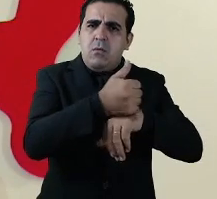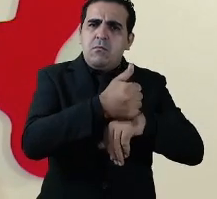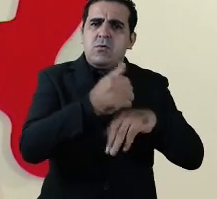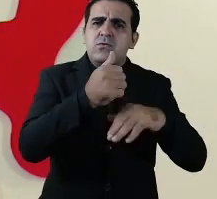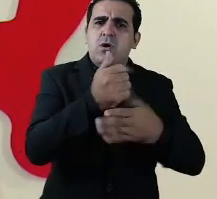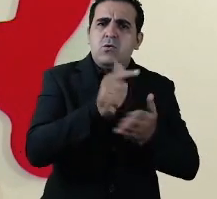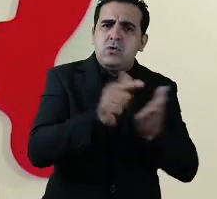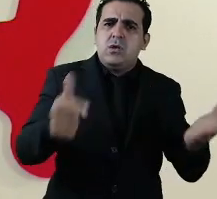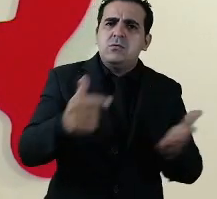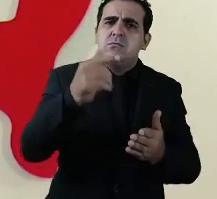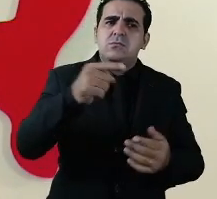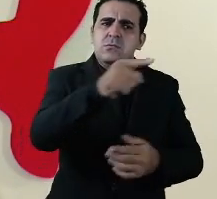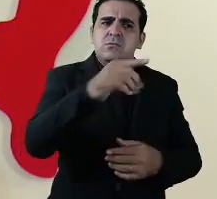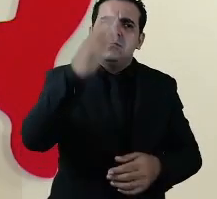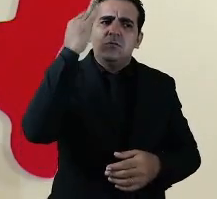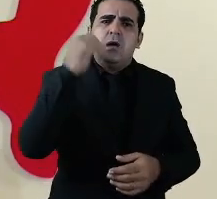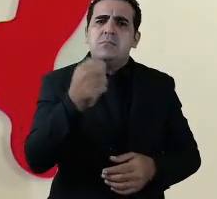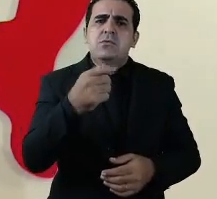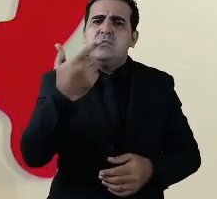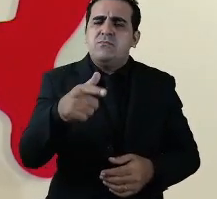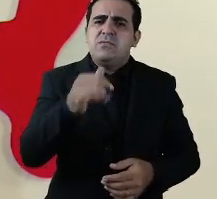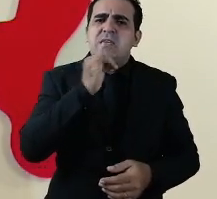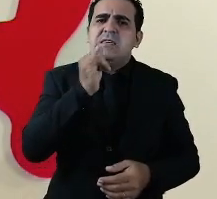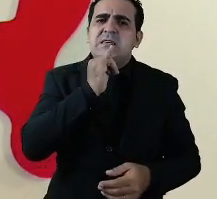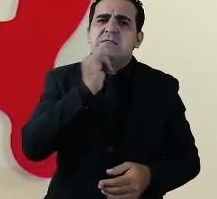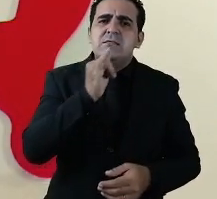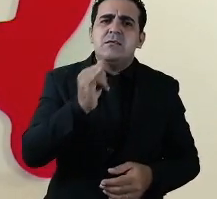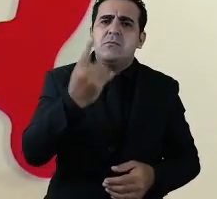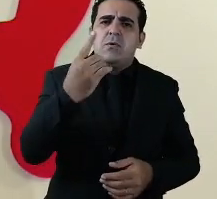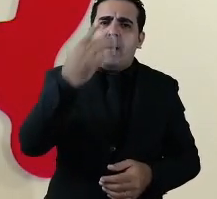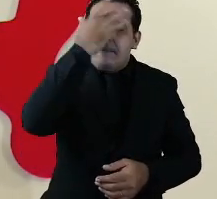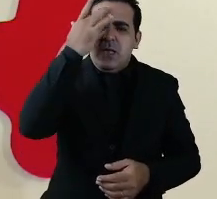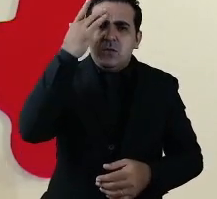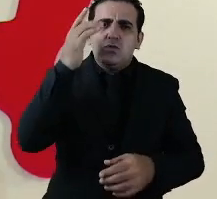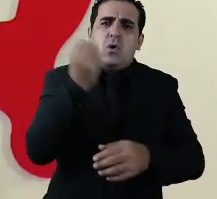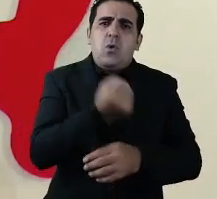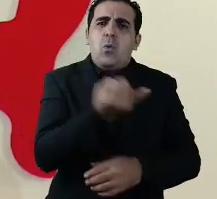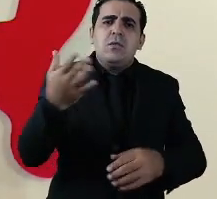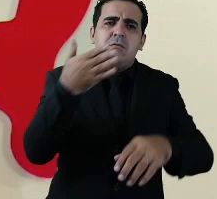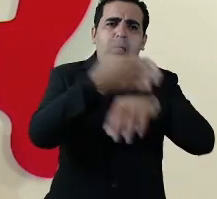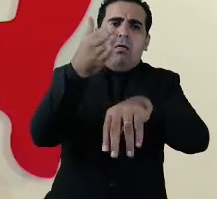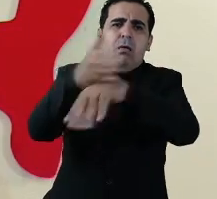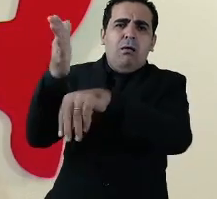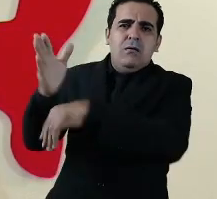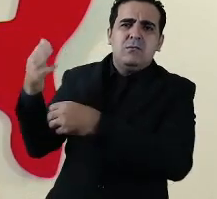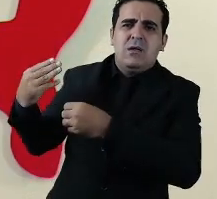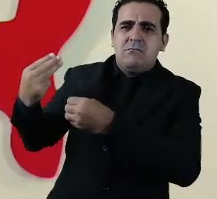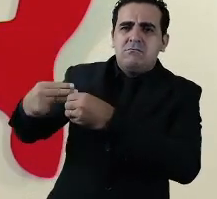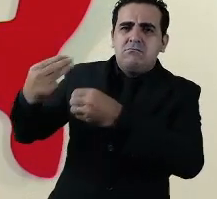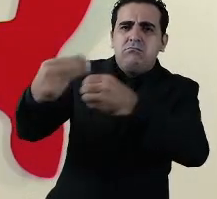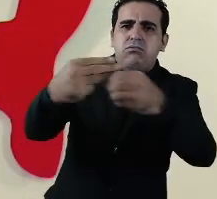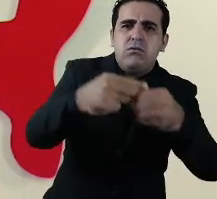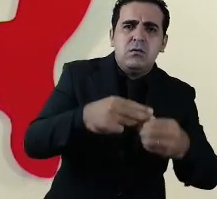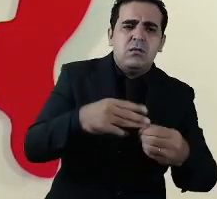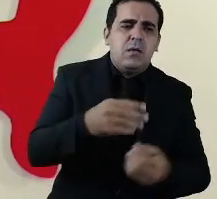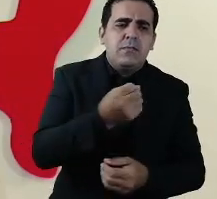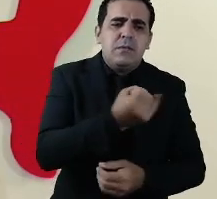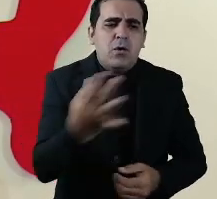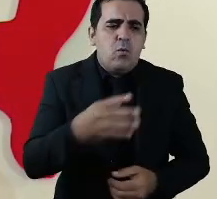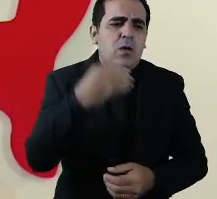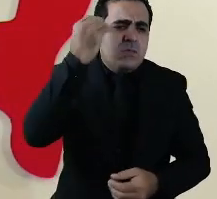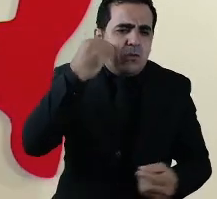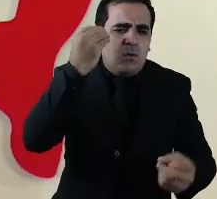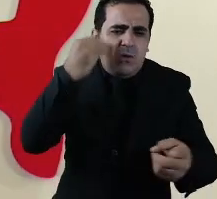o governo do estado não tem pessoas para ficar em cada uma dessas cidades contando o número de pessoas testadas quem